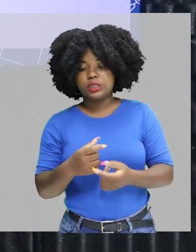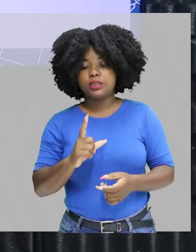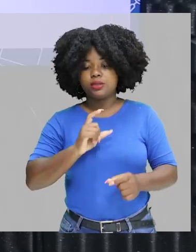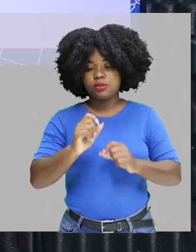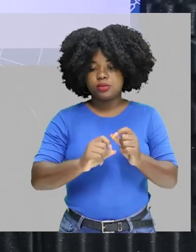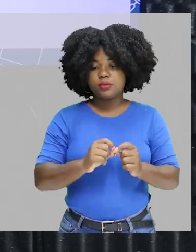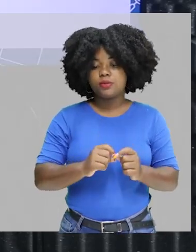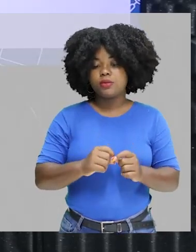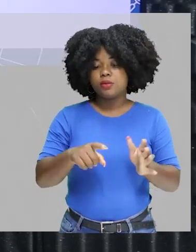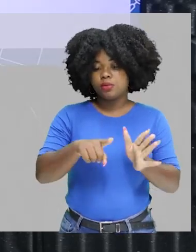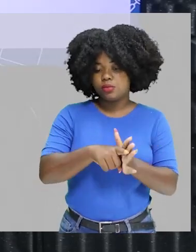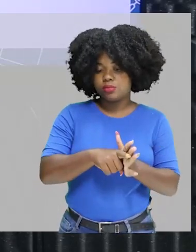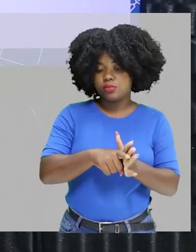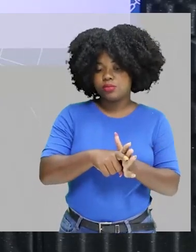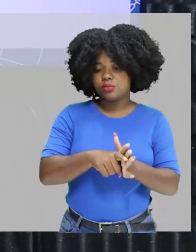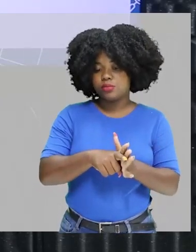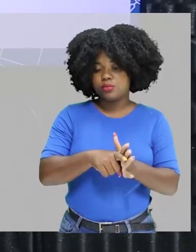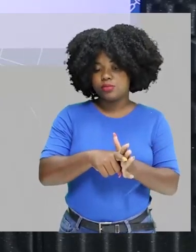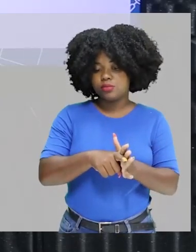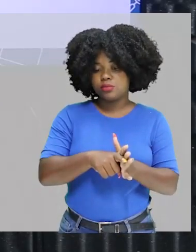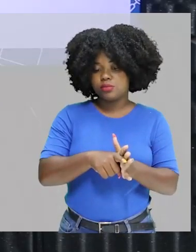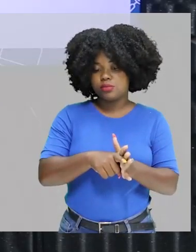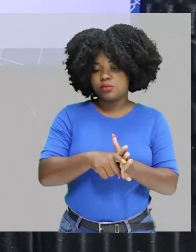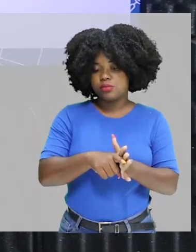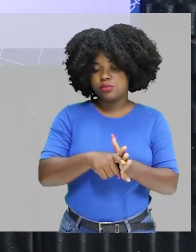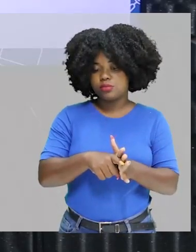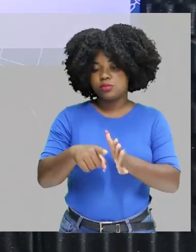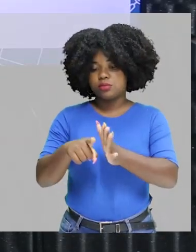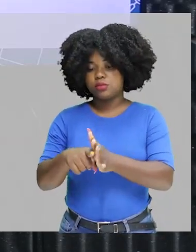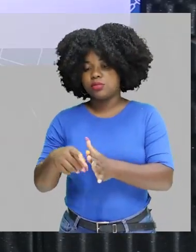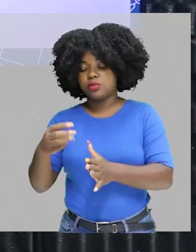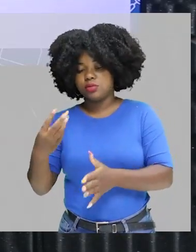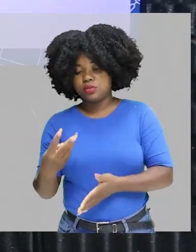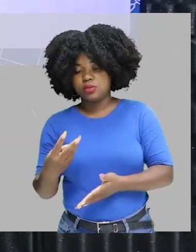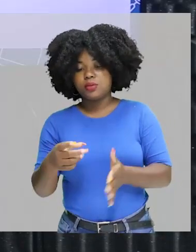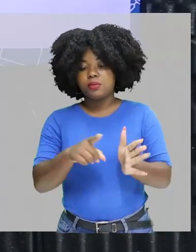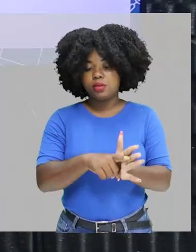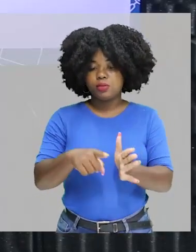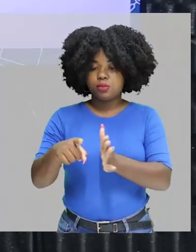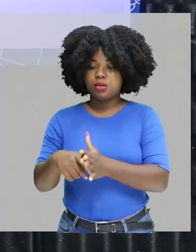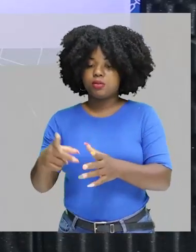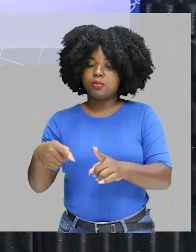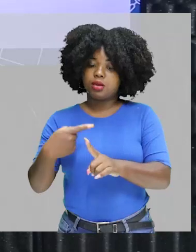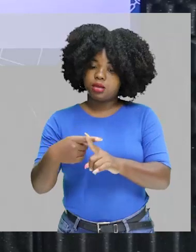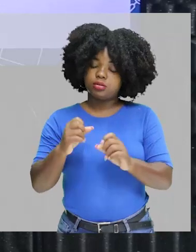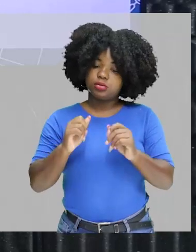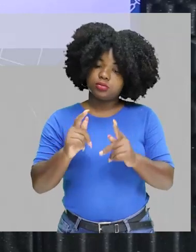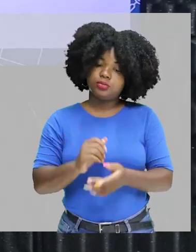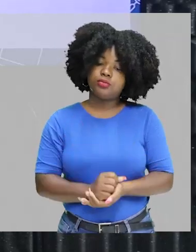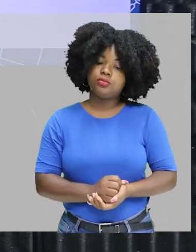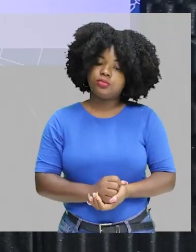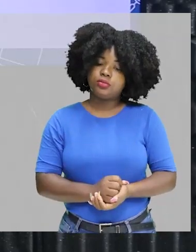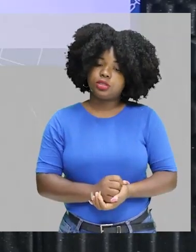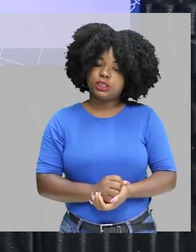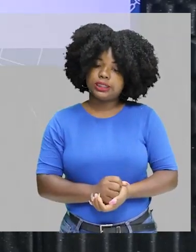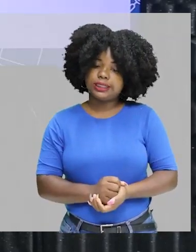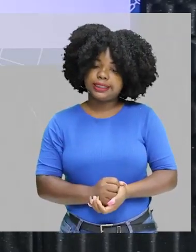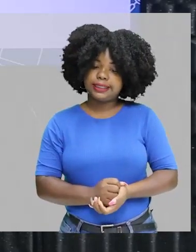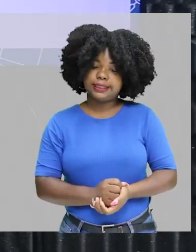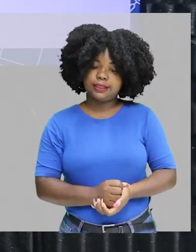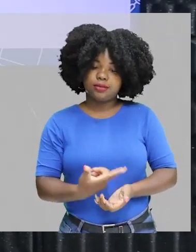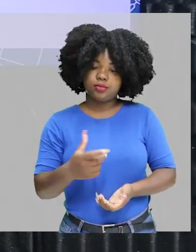verdade, vamos fazer uma subtração. Vai ficar menos, menos 3. Menos com menos, mais. Então, na verdade, vai ficar positivo.